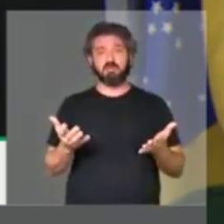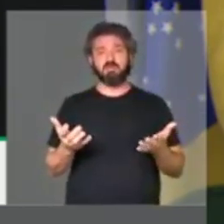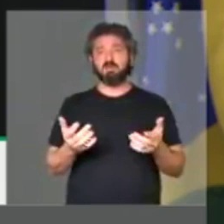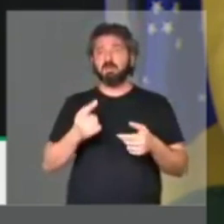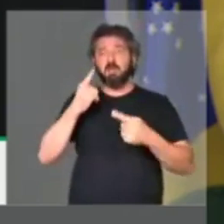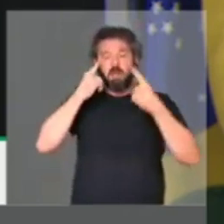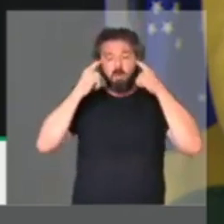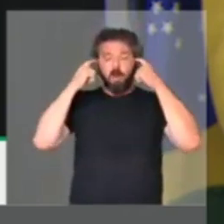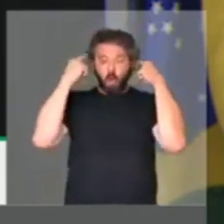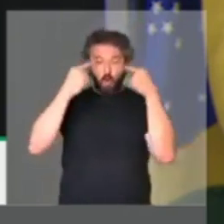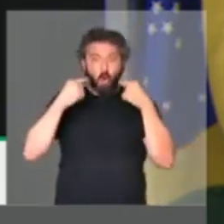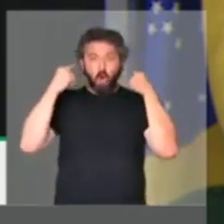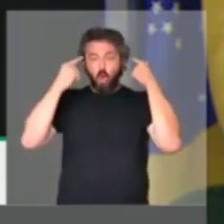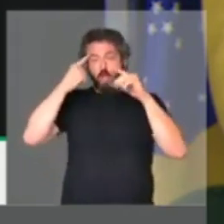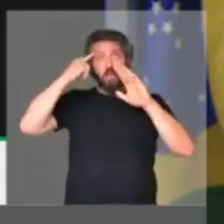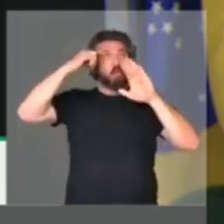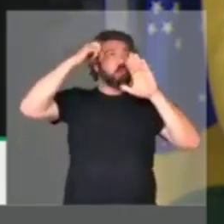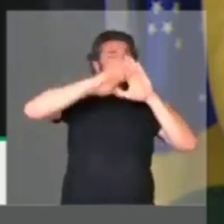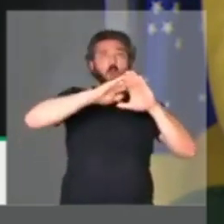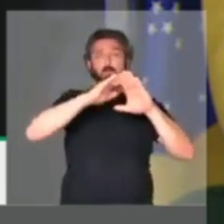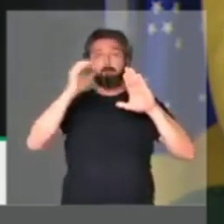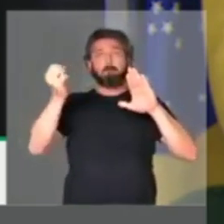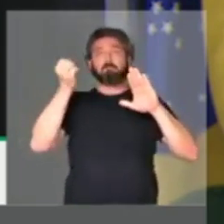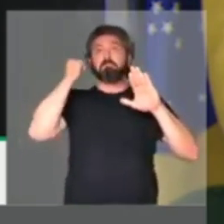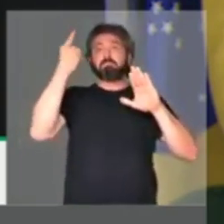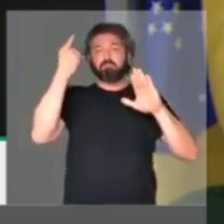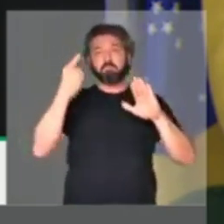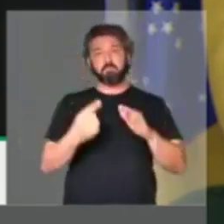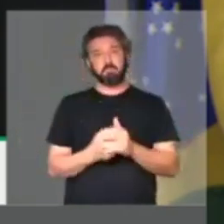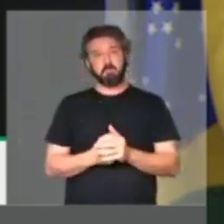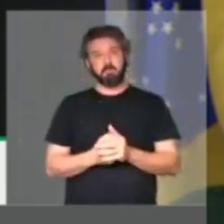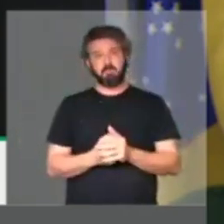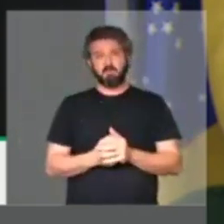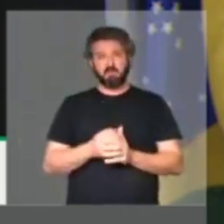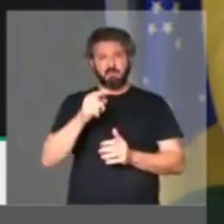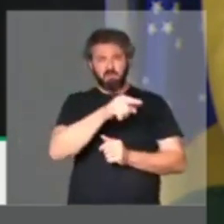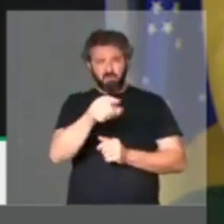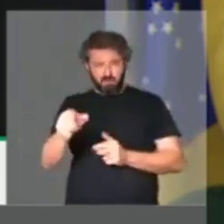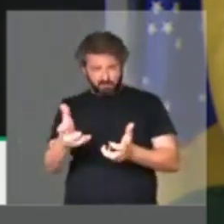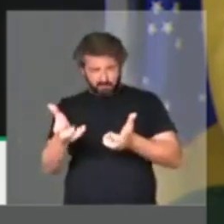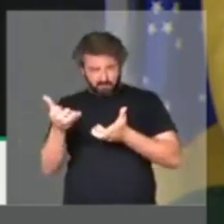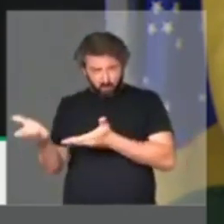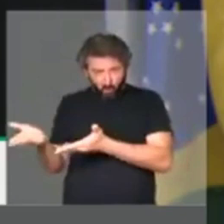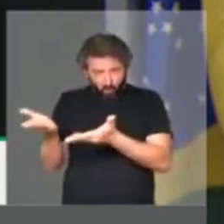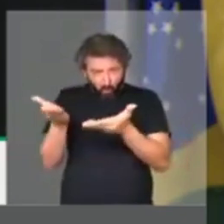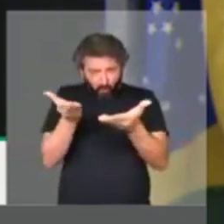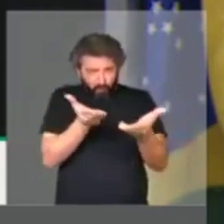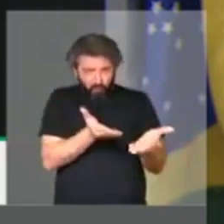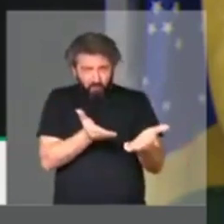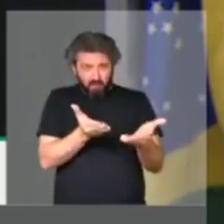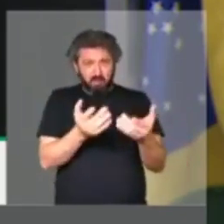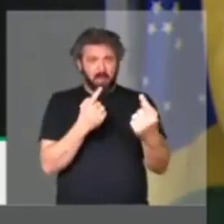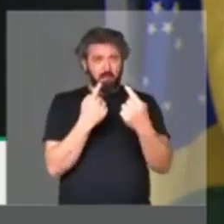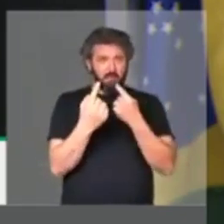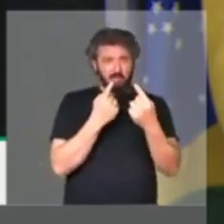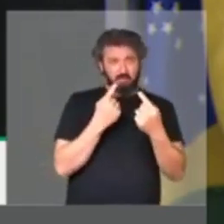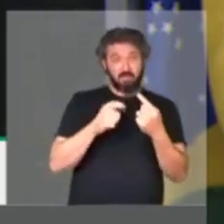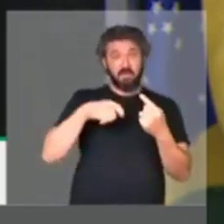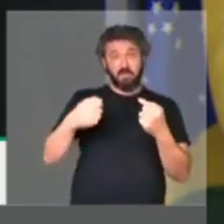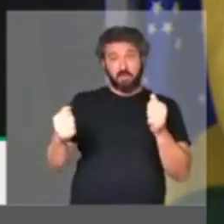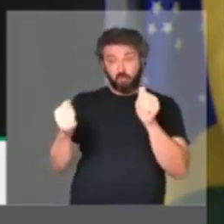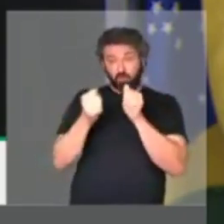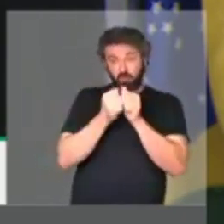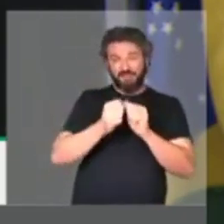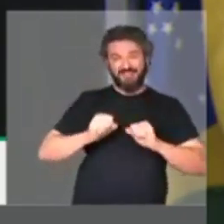de uma esquizofrenia ideológica tremenda. Se os senhores querem ser convidados para uma coletiva de imprensa daqueles que